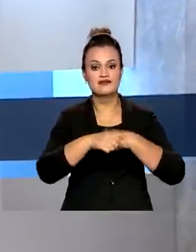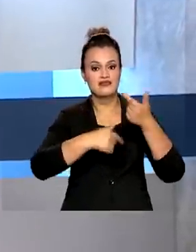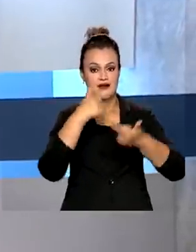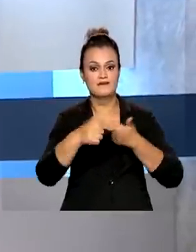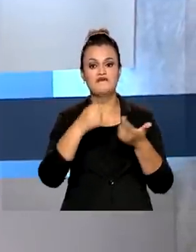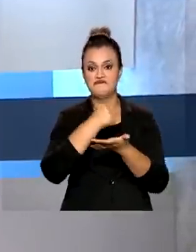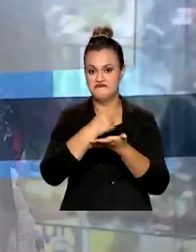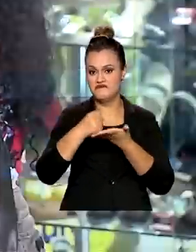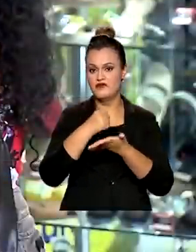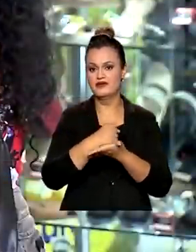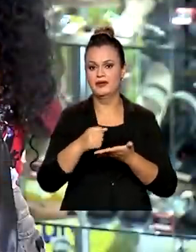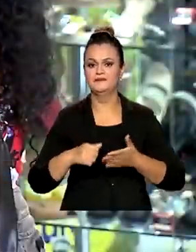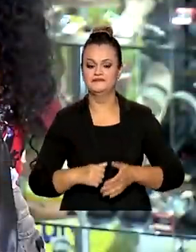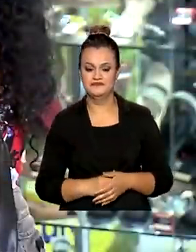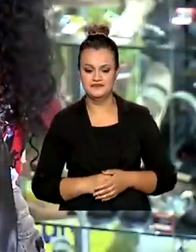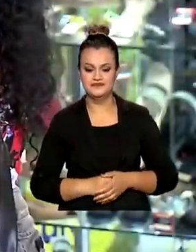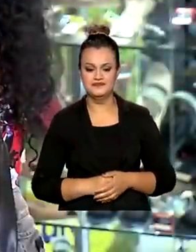assinada.